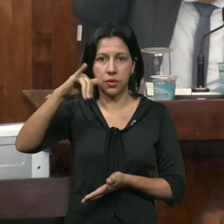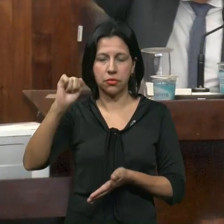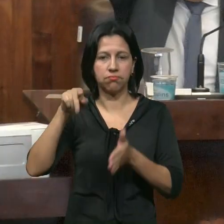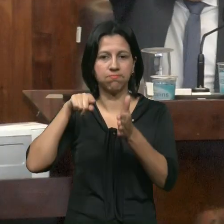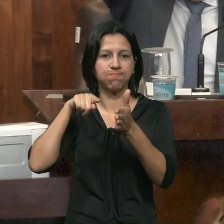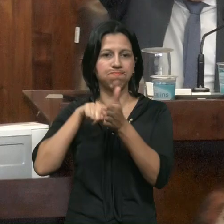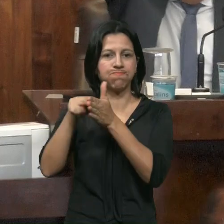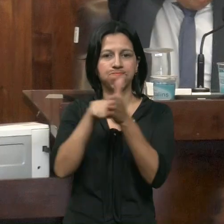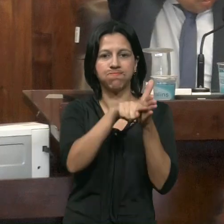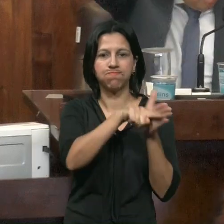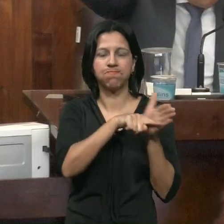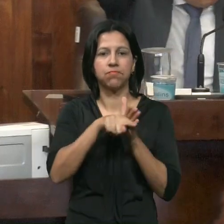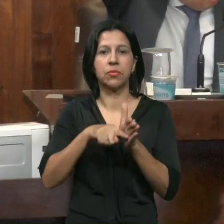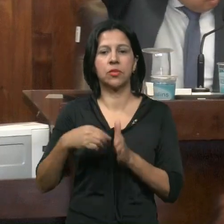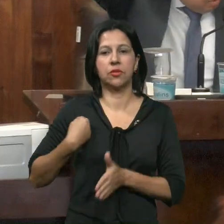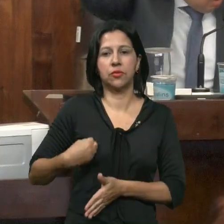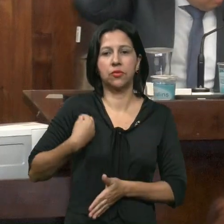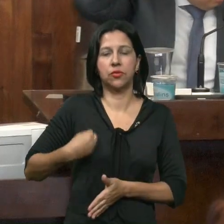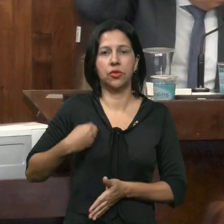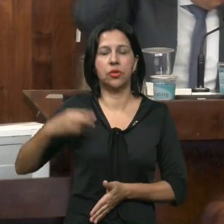verificação de presença dos senhores vereadores